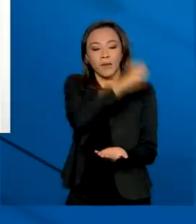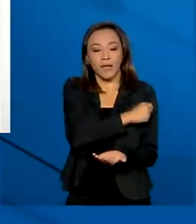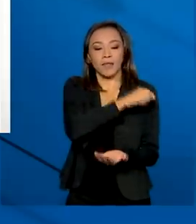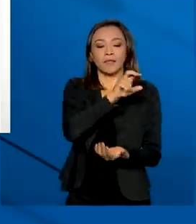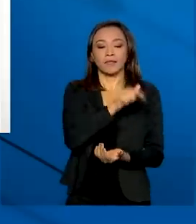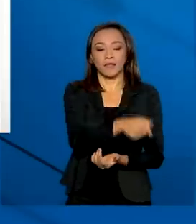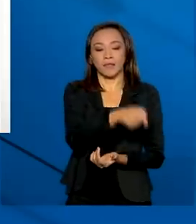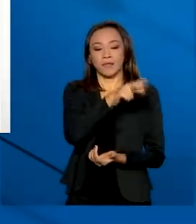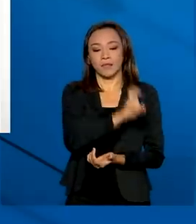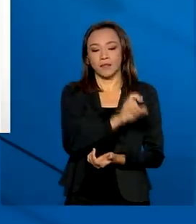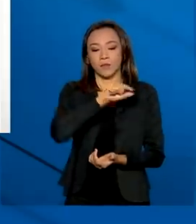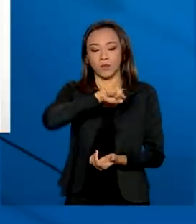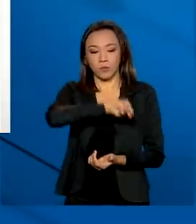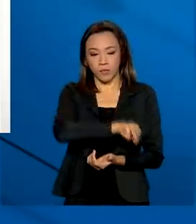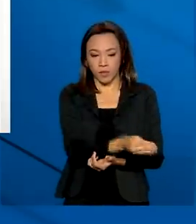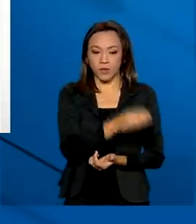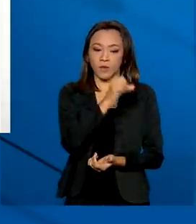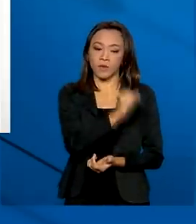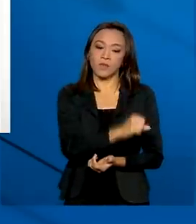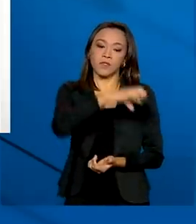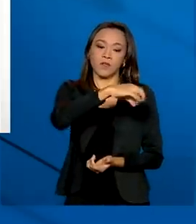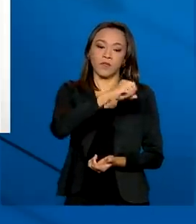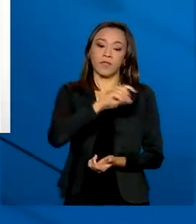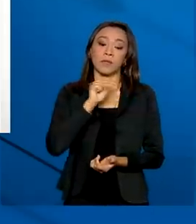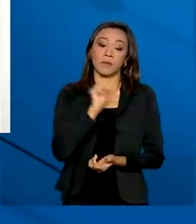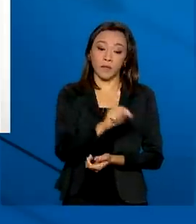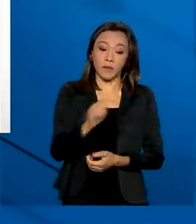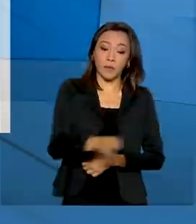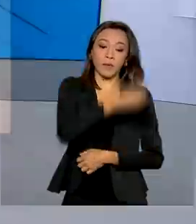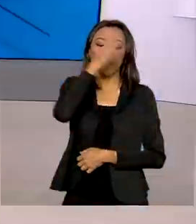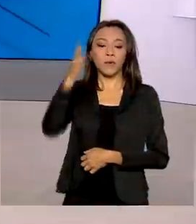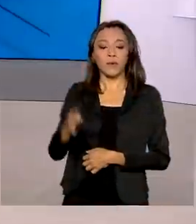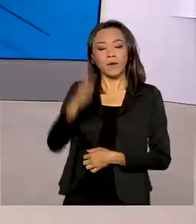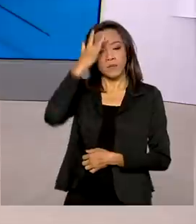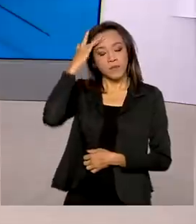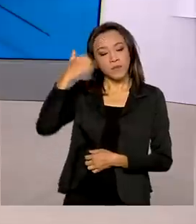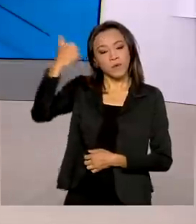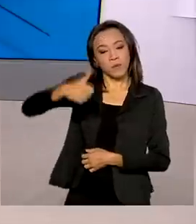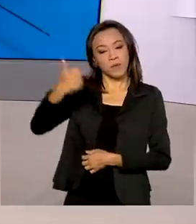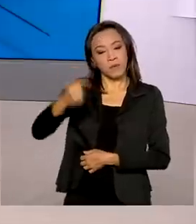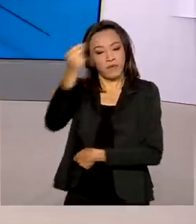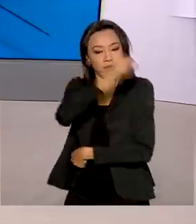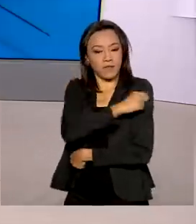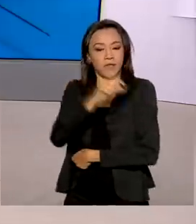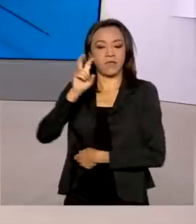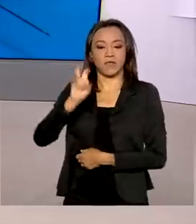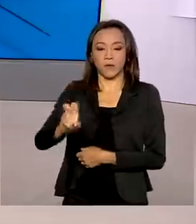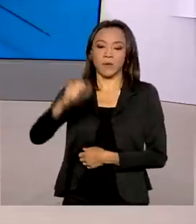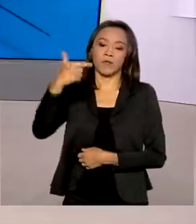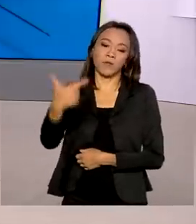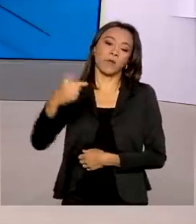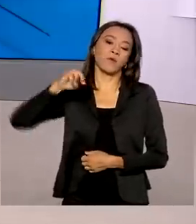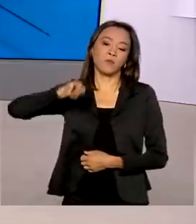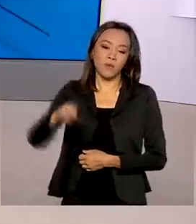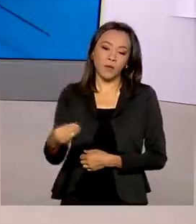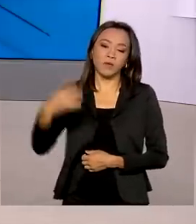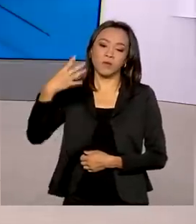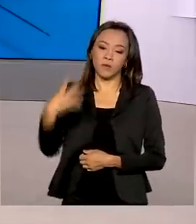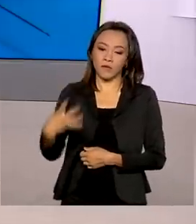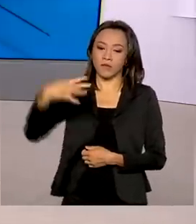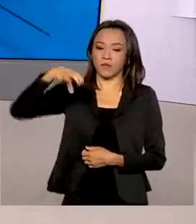75.890.000. As pessoas vacinadas com a primeira dose são 52.429